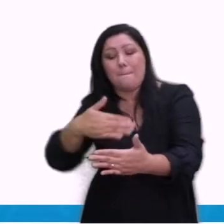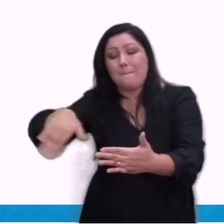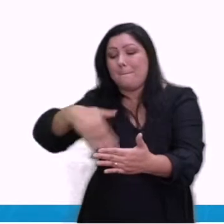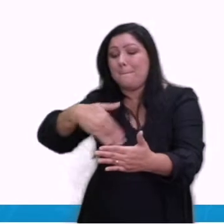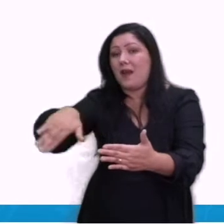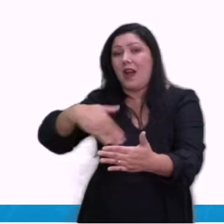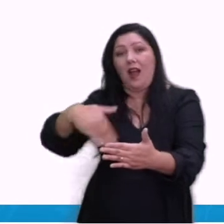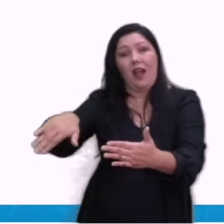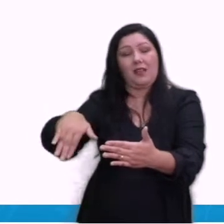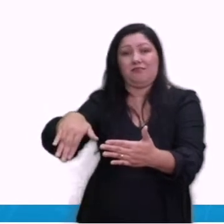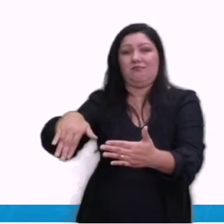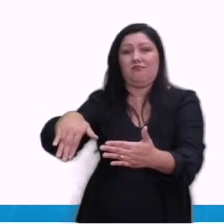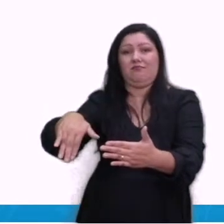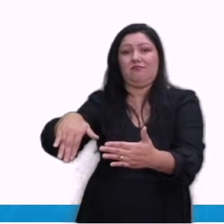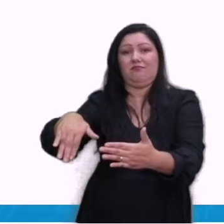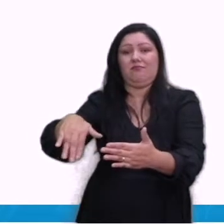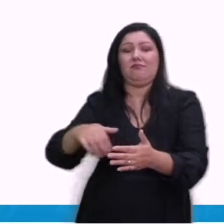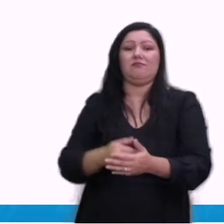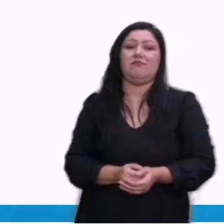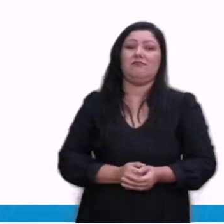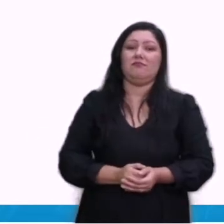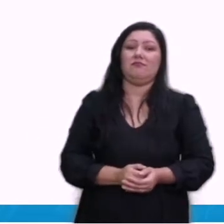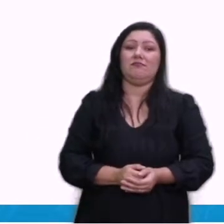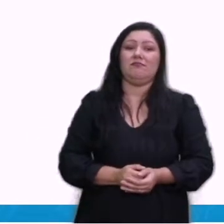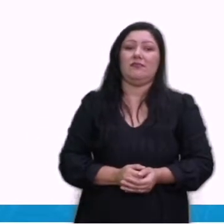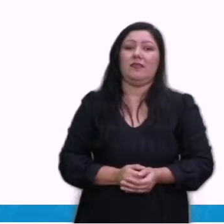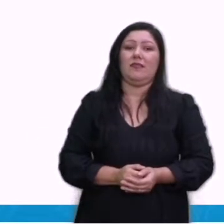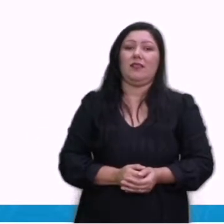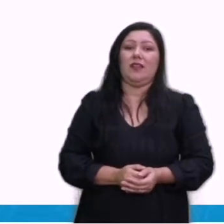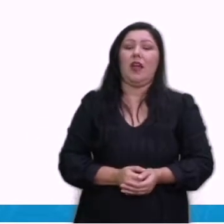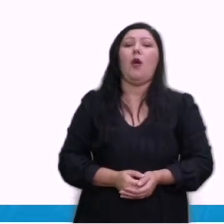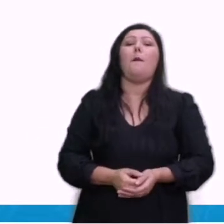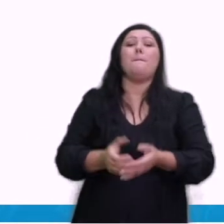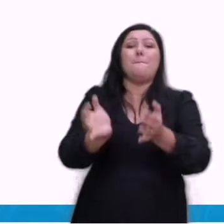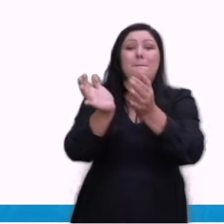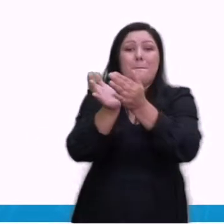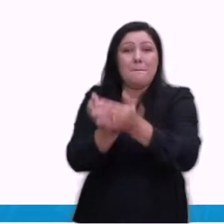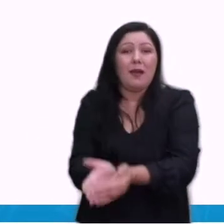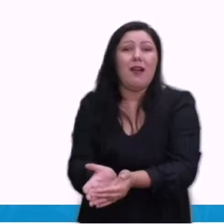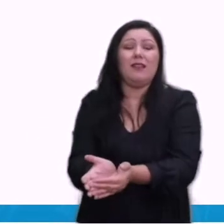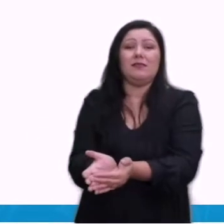embarcação e ela ficou encalhada